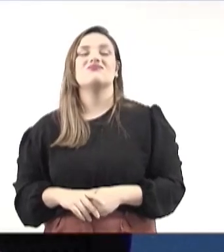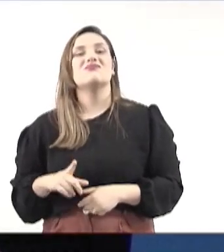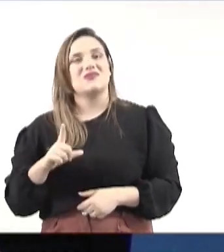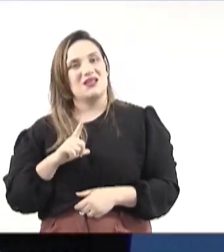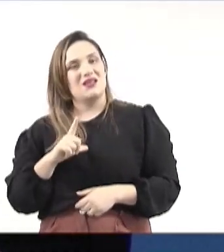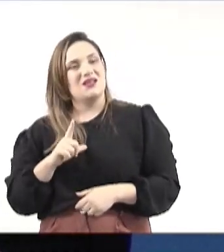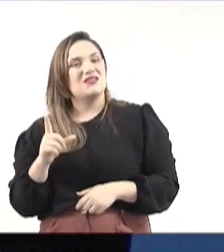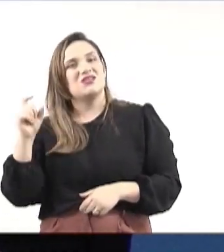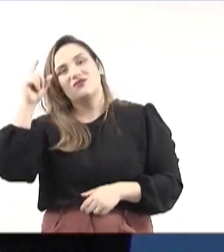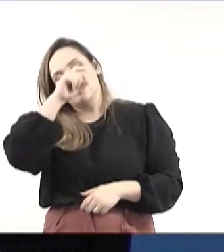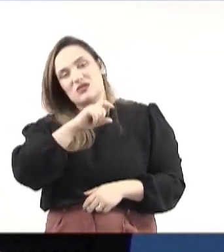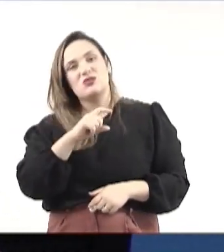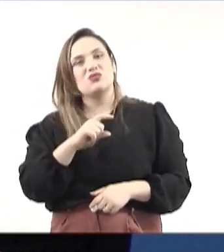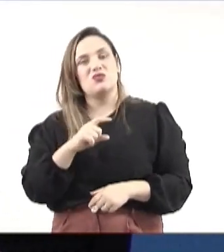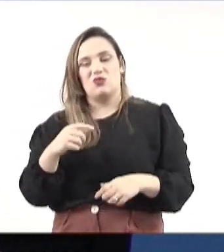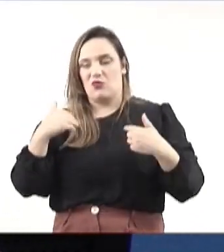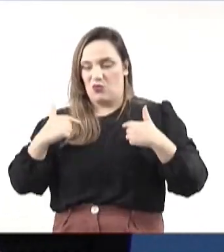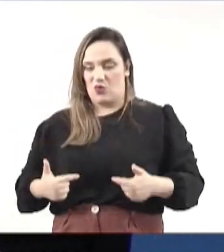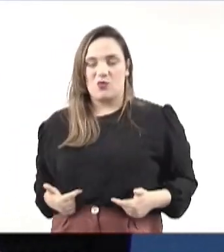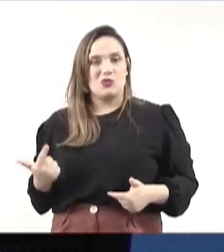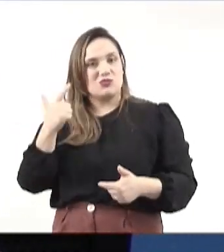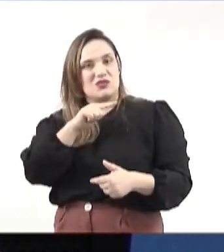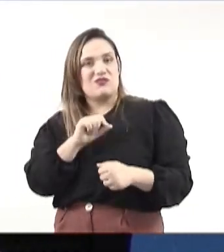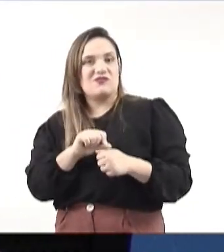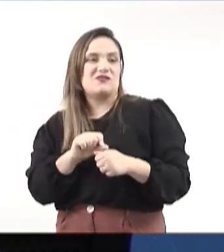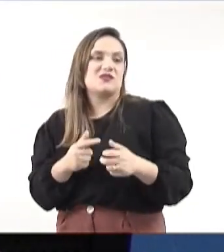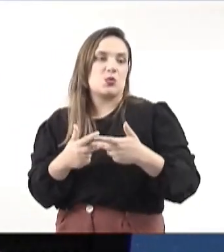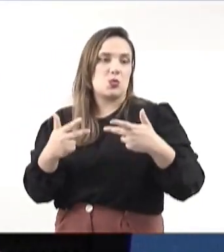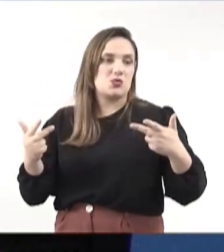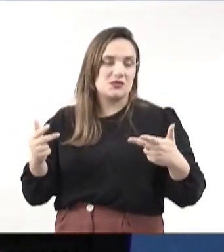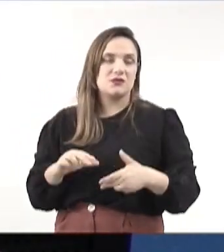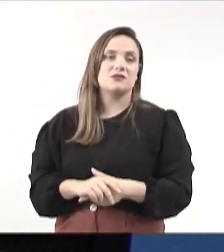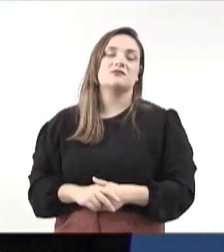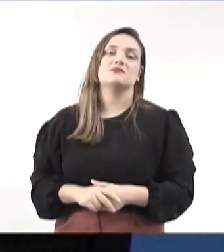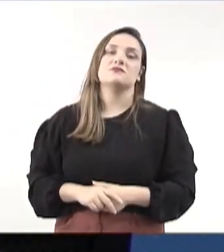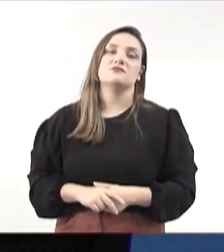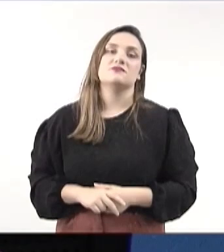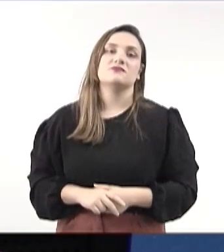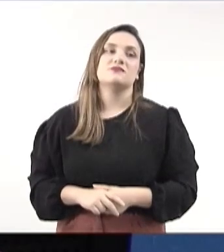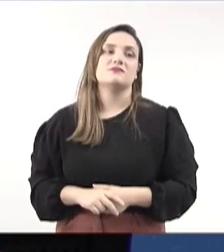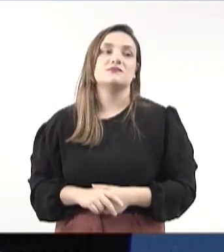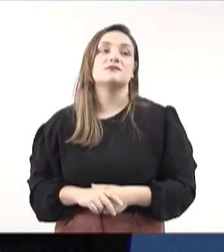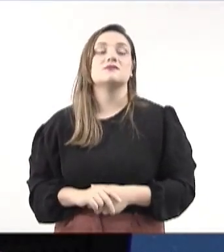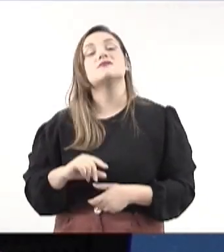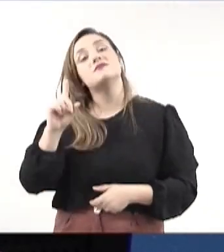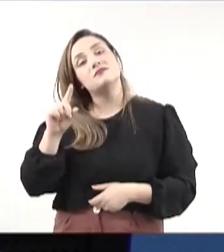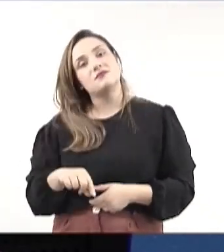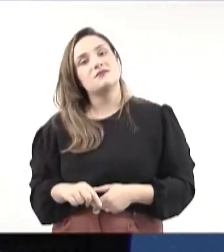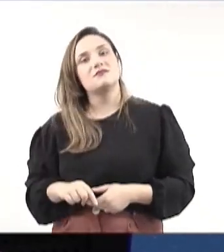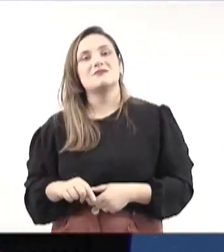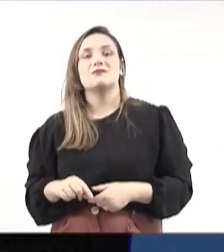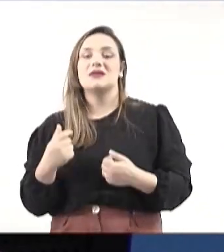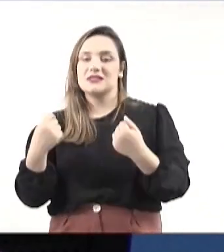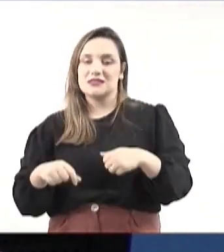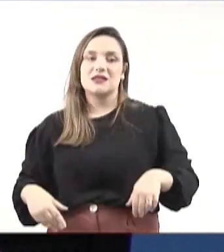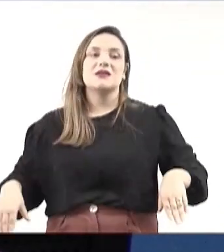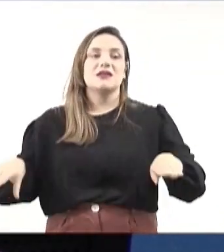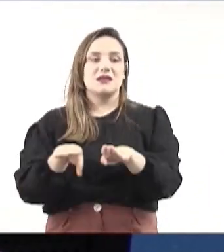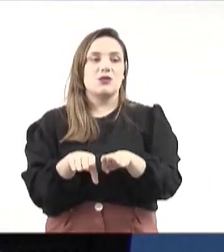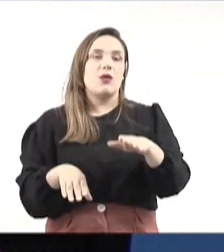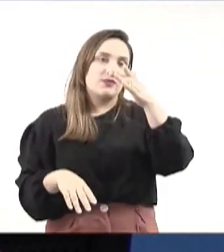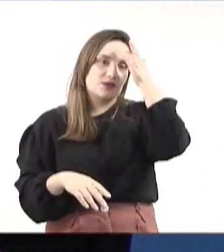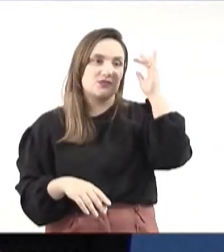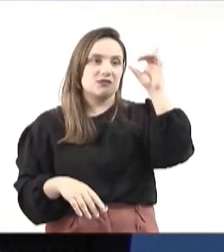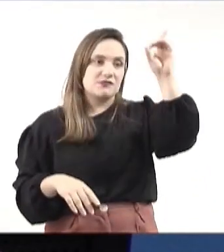de longo prazo de natureza física e, obviamente, devem ter reconhecido e equiparado a condição de pessoa com deficiência.